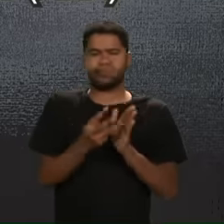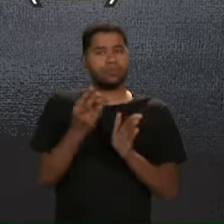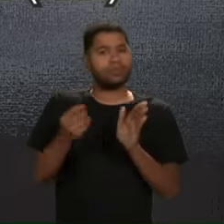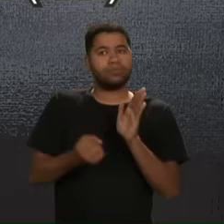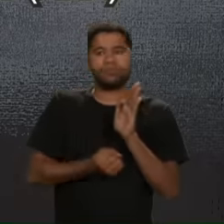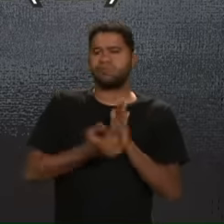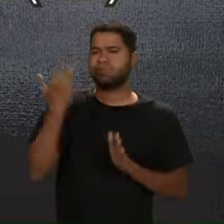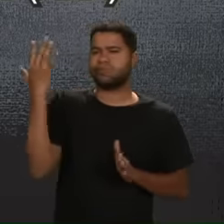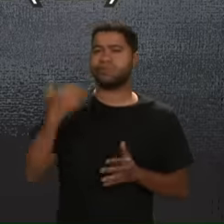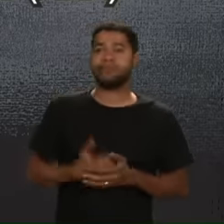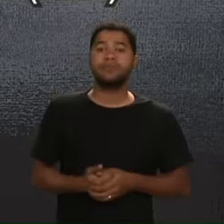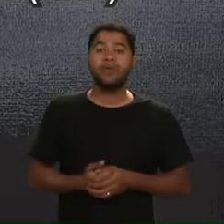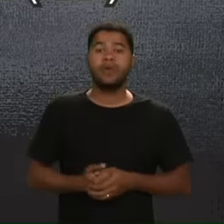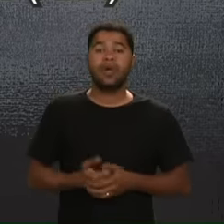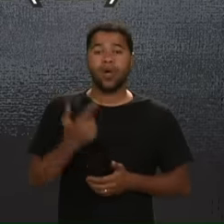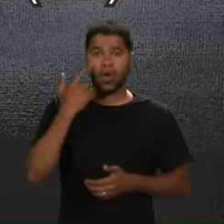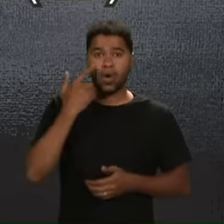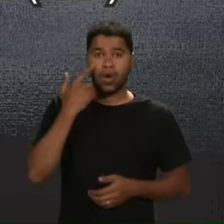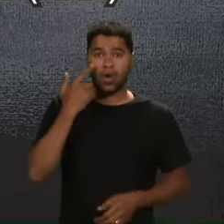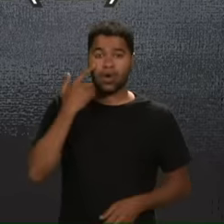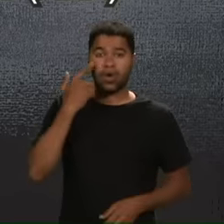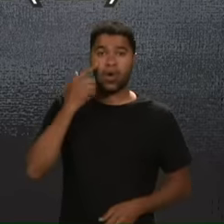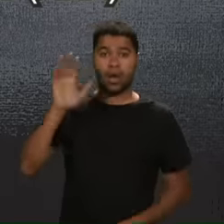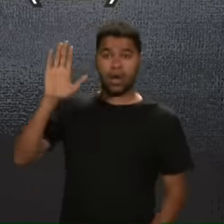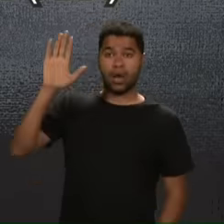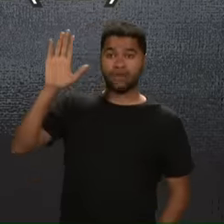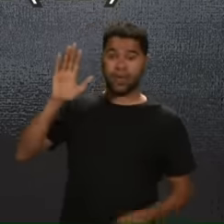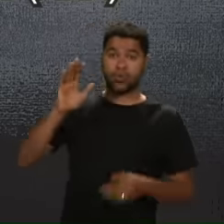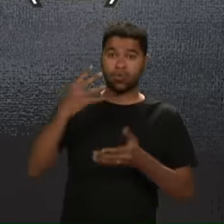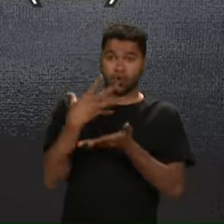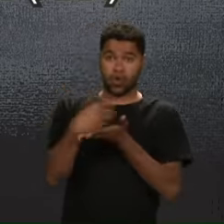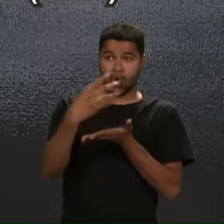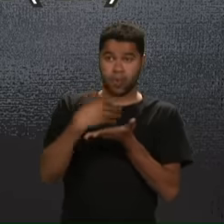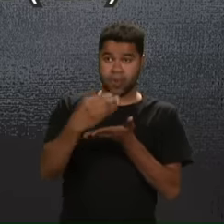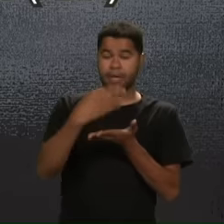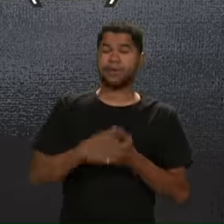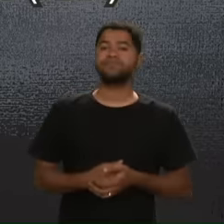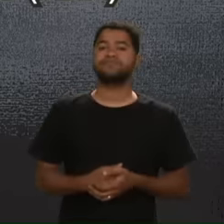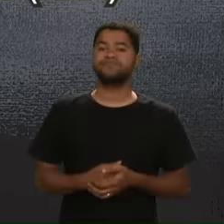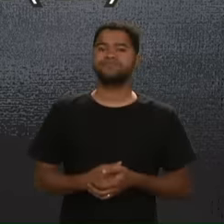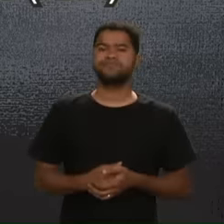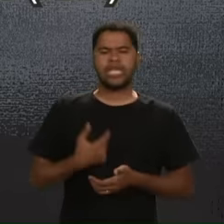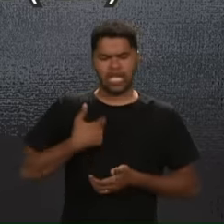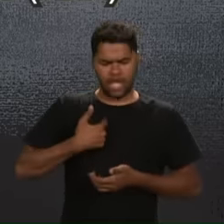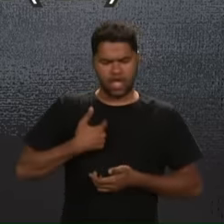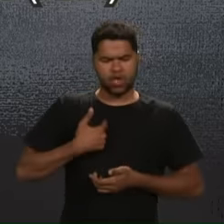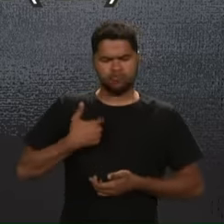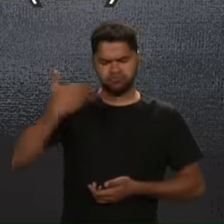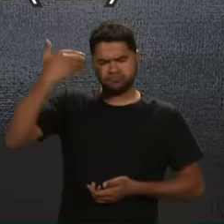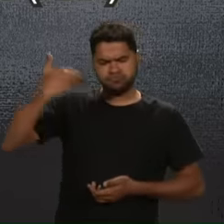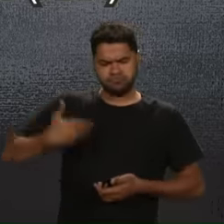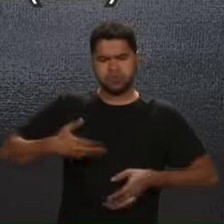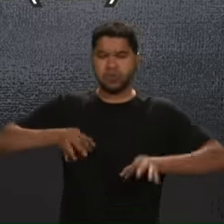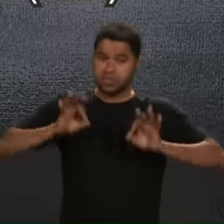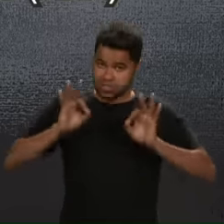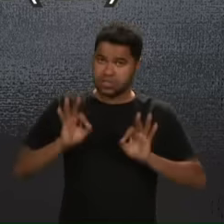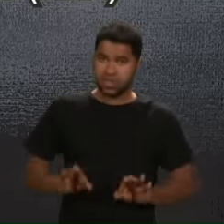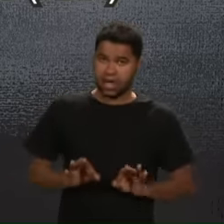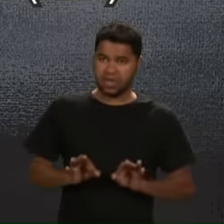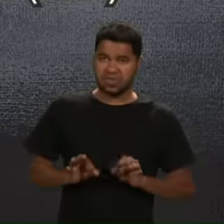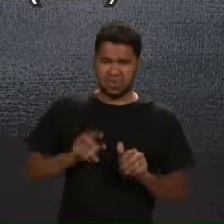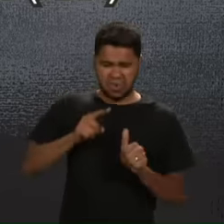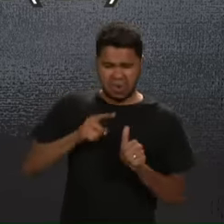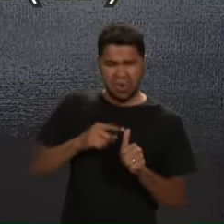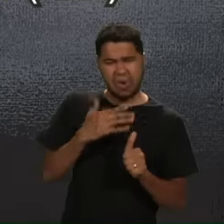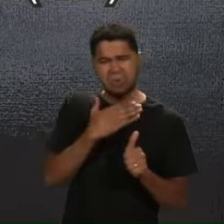Levante a sua mão direita E vamos ler juntos Vamos falar? Porque eu estou bem certo De que